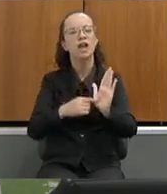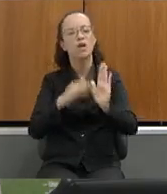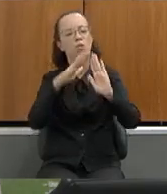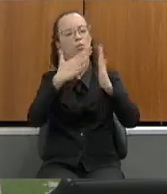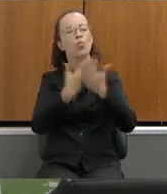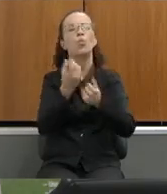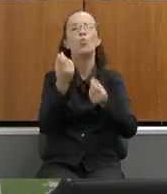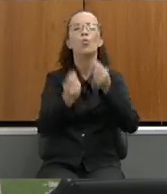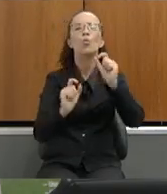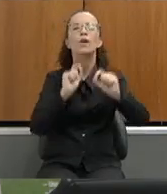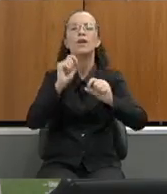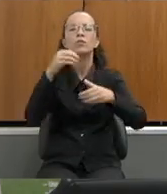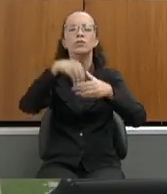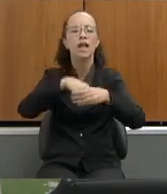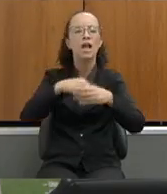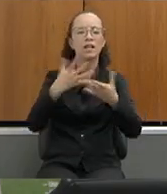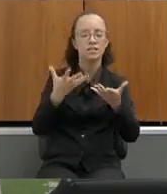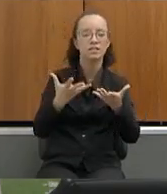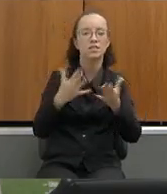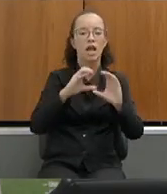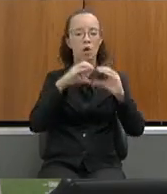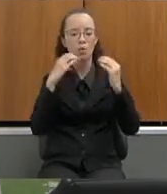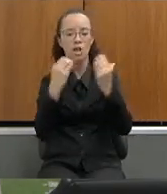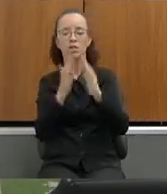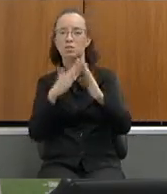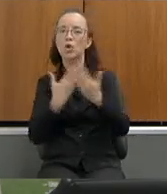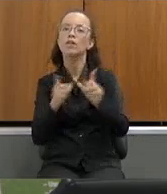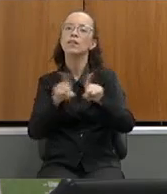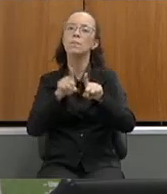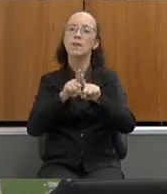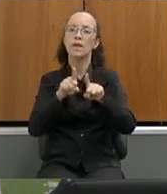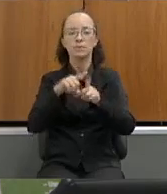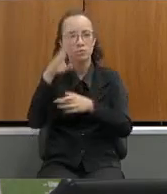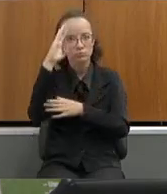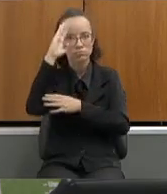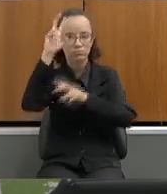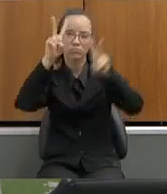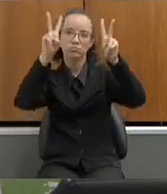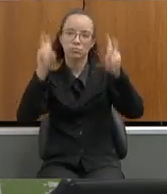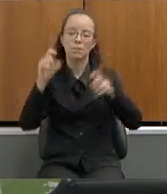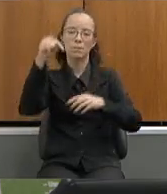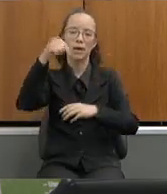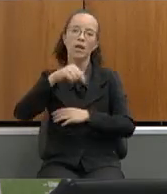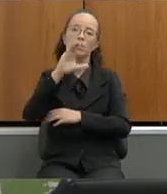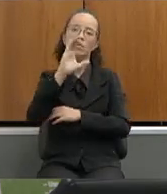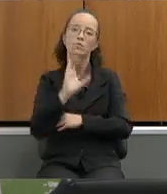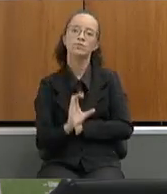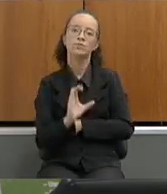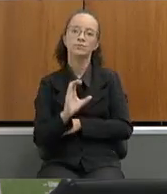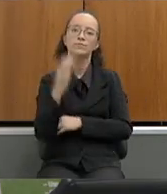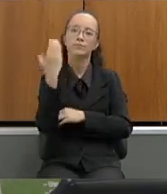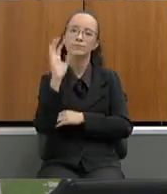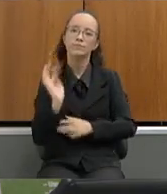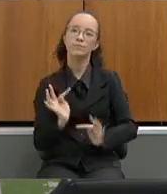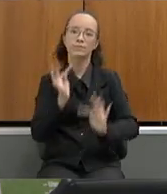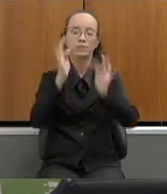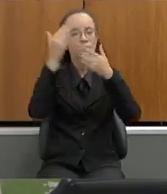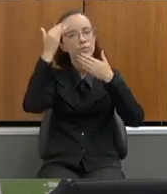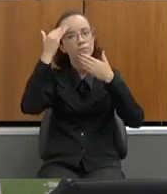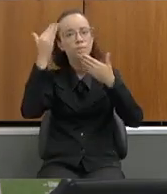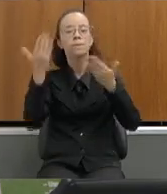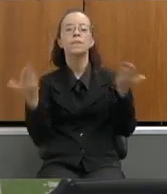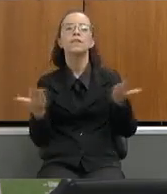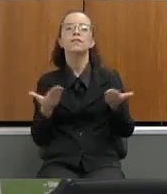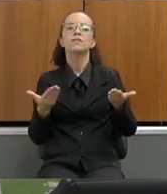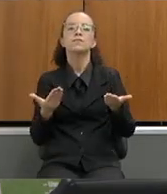das comunidades escolares para serem o centro do debate aqui na Comissão de Educação Ciência e Tecnologia então agradecer estão conosco